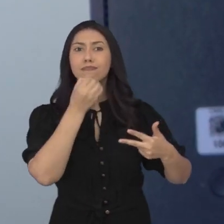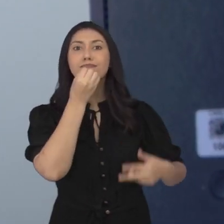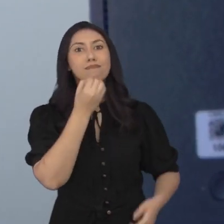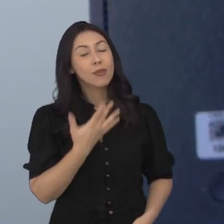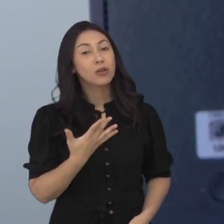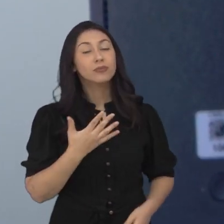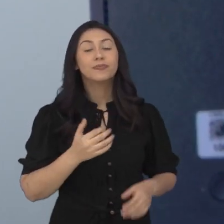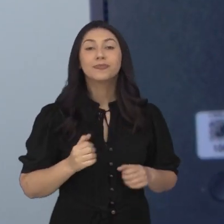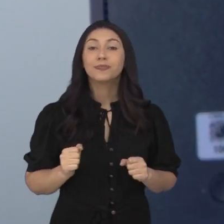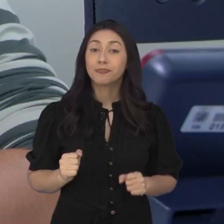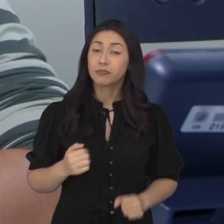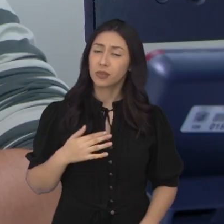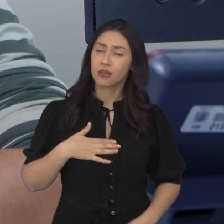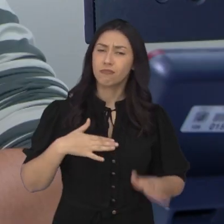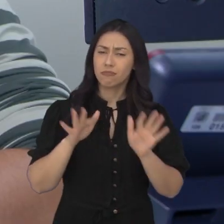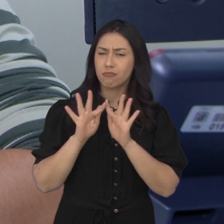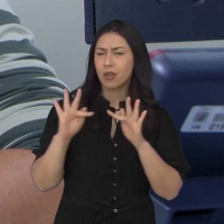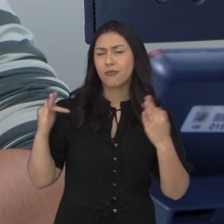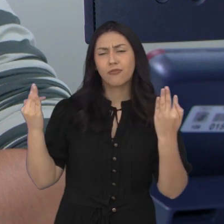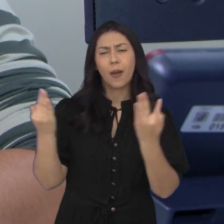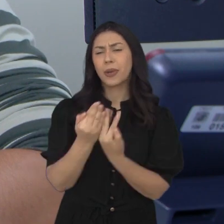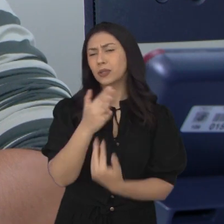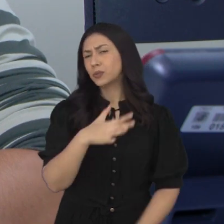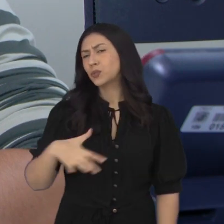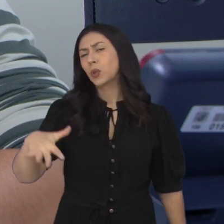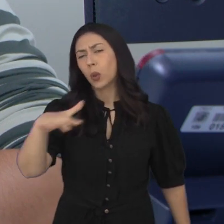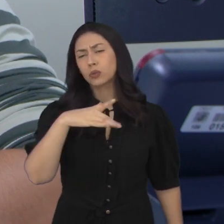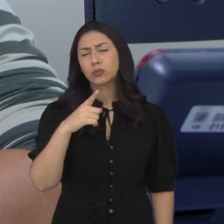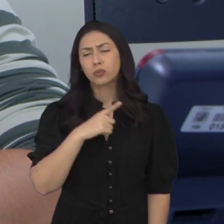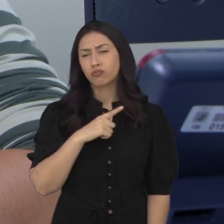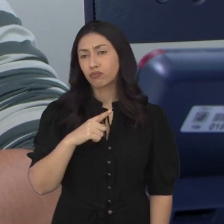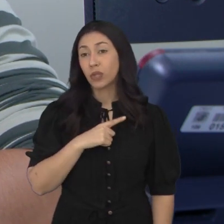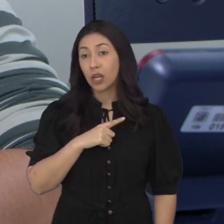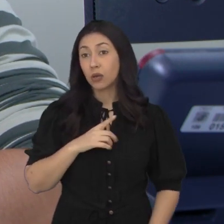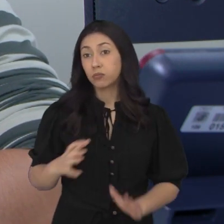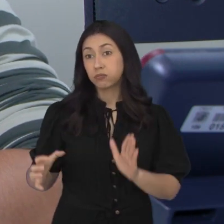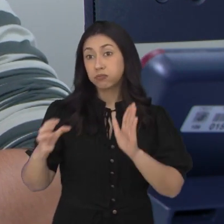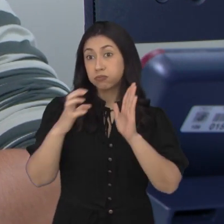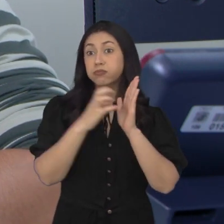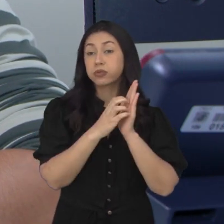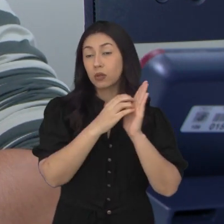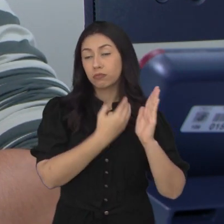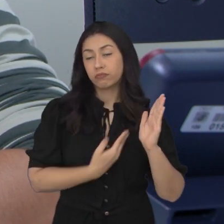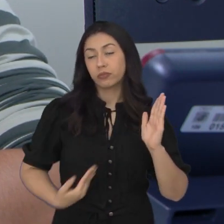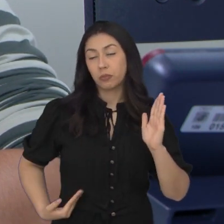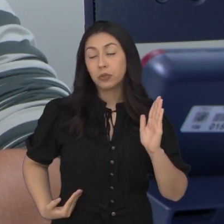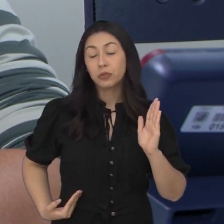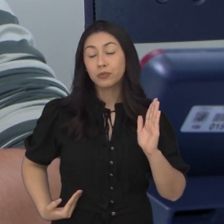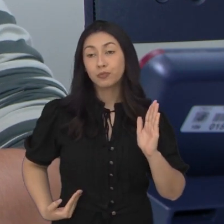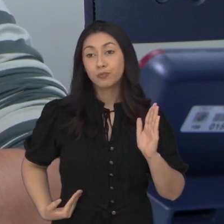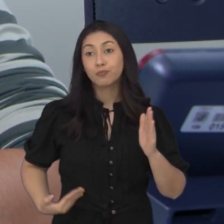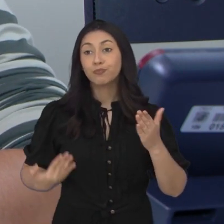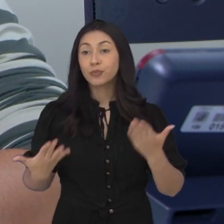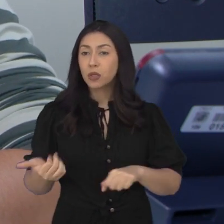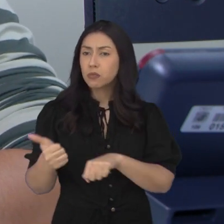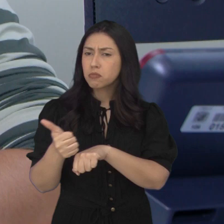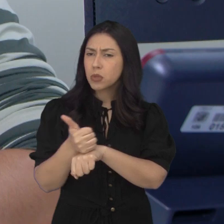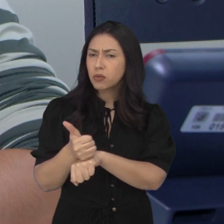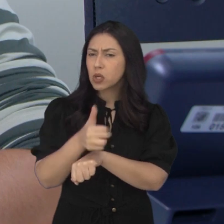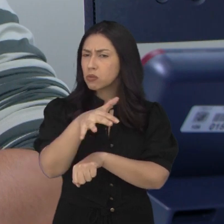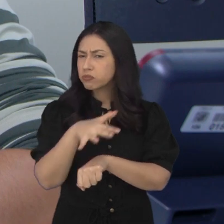reúne muitas vantagens. A minha família toda é de servidores públicos e é uma carreira que